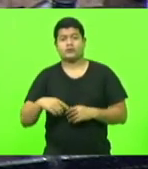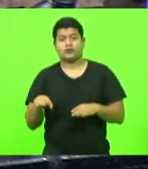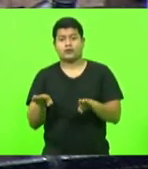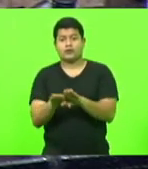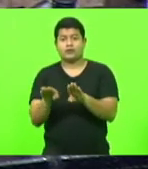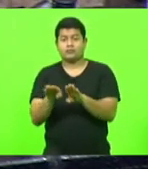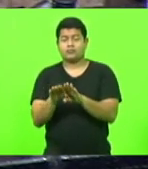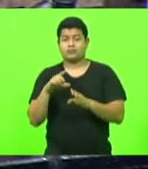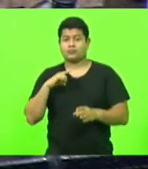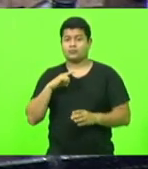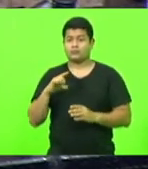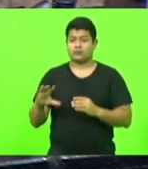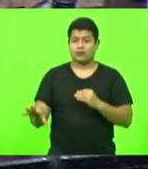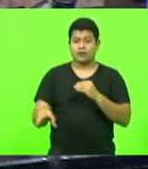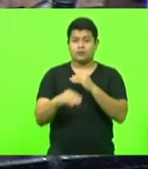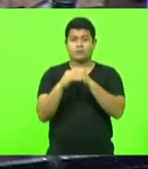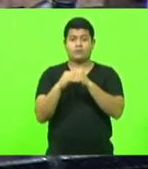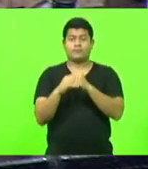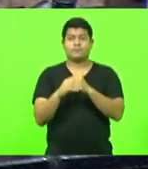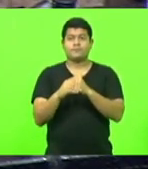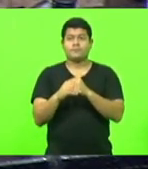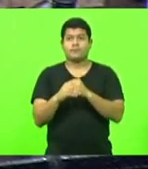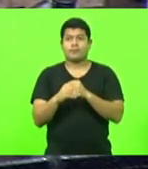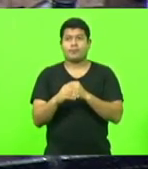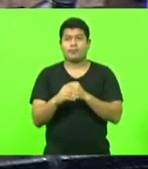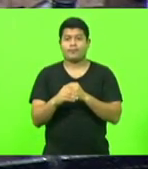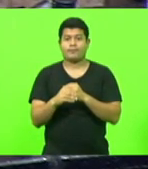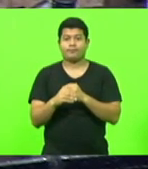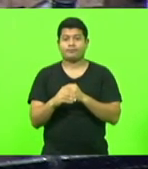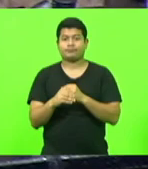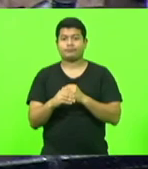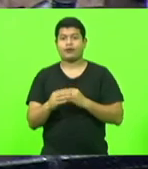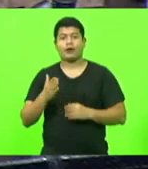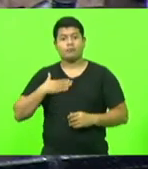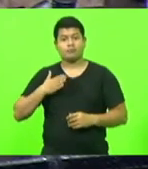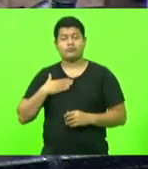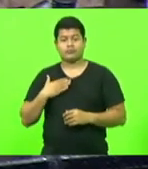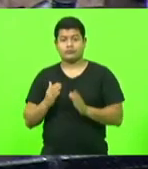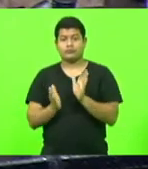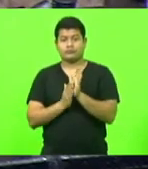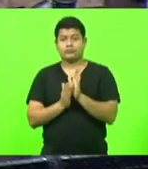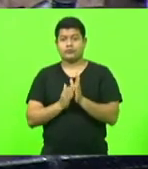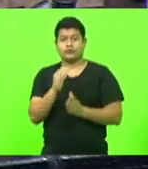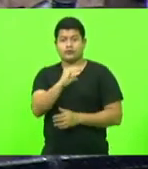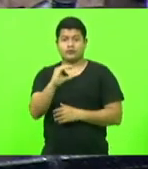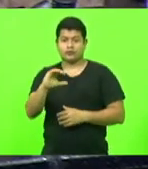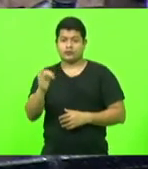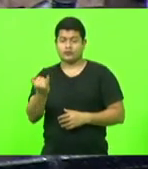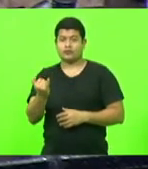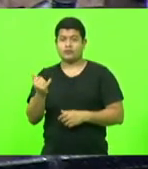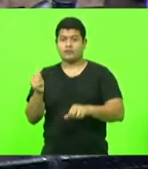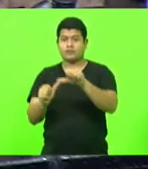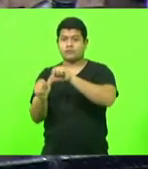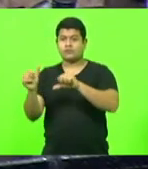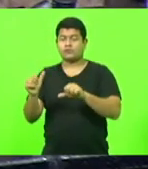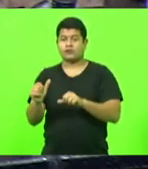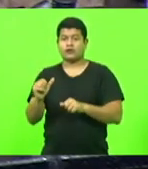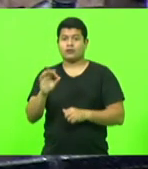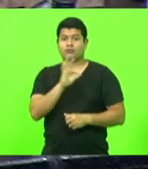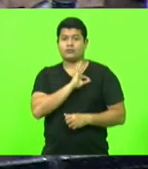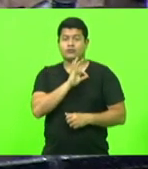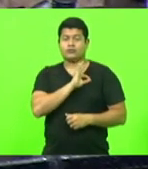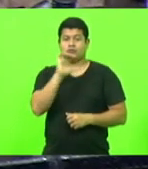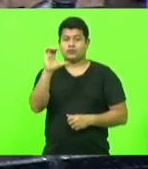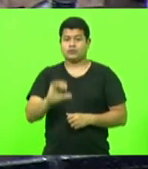minha mesmo, da CCJ, que só mexia na Polícia Civil e na Polícia